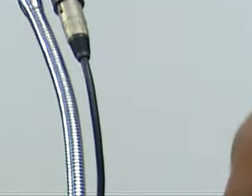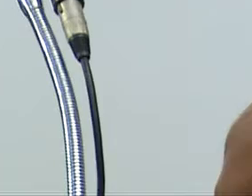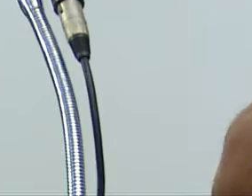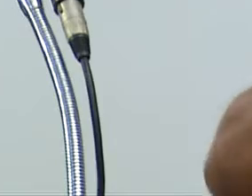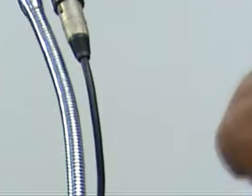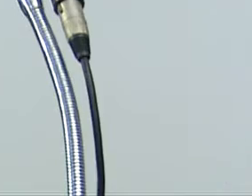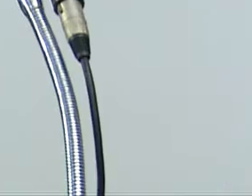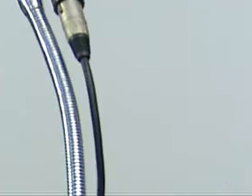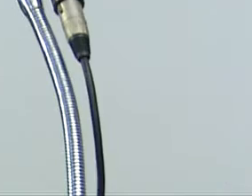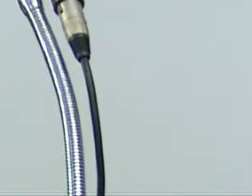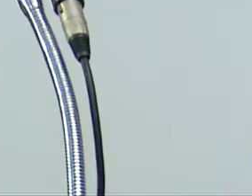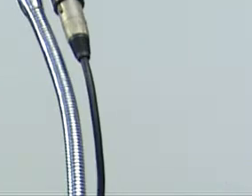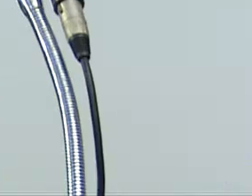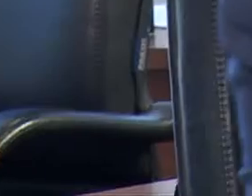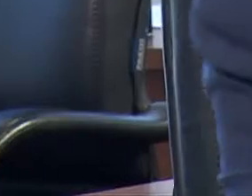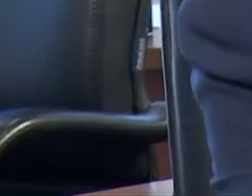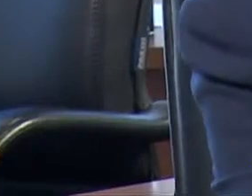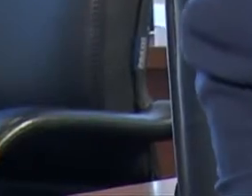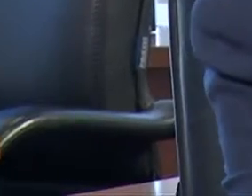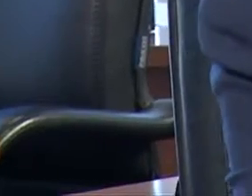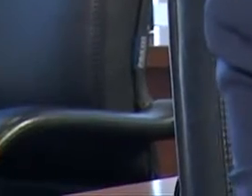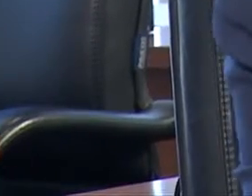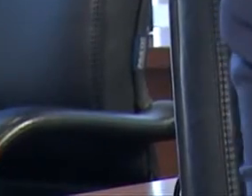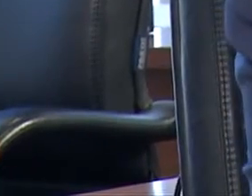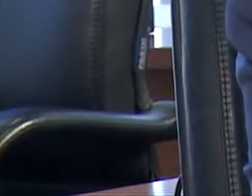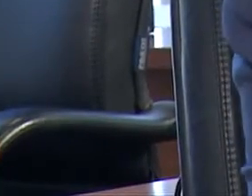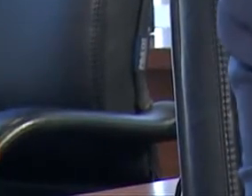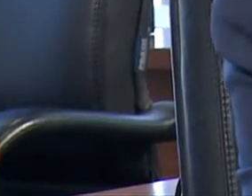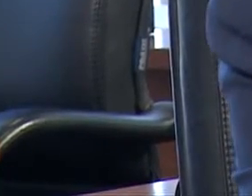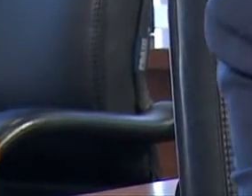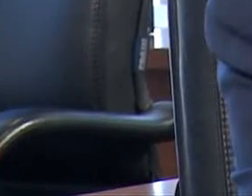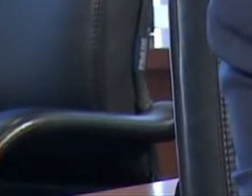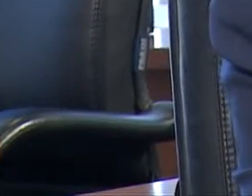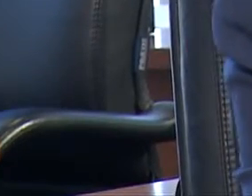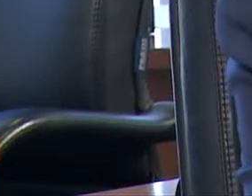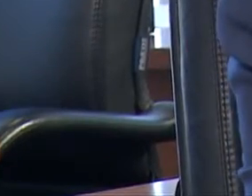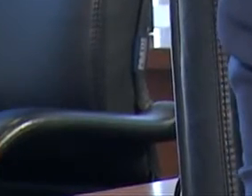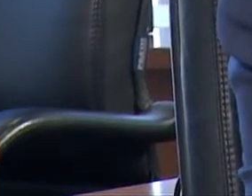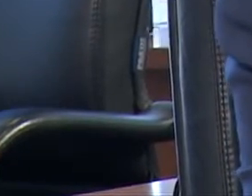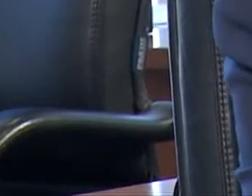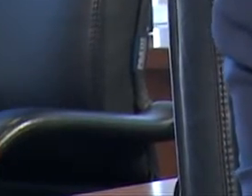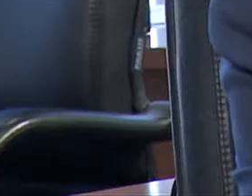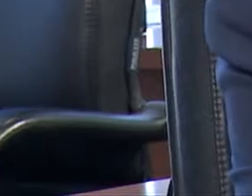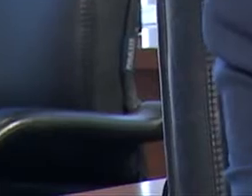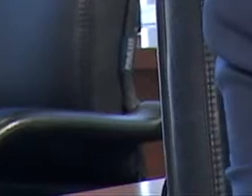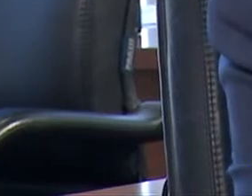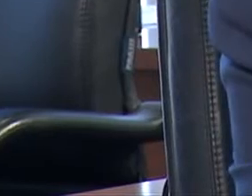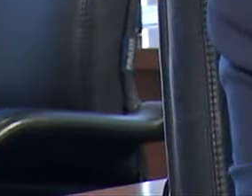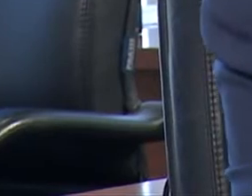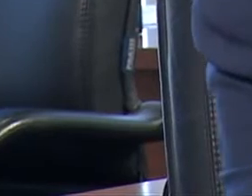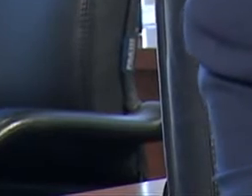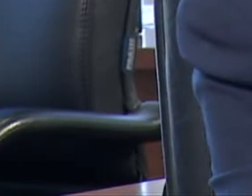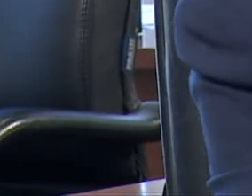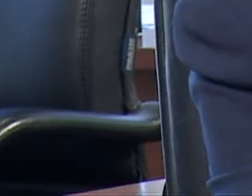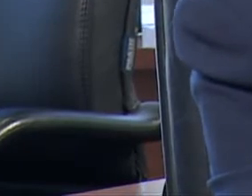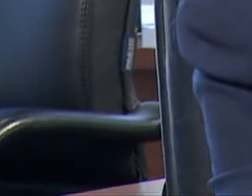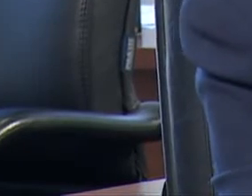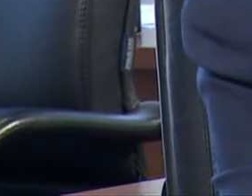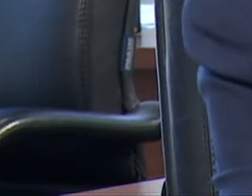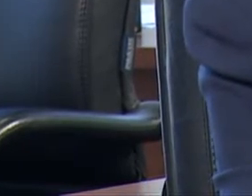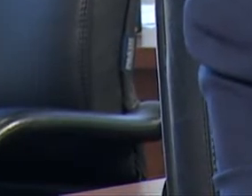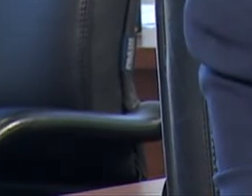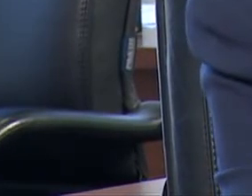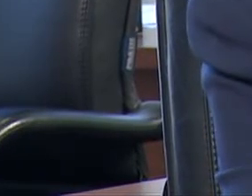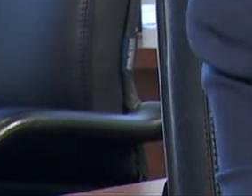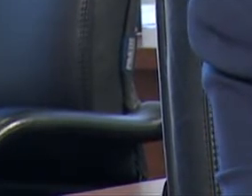disso. Hoje, o empreendimento é importante vir para o cidade, mas ele também tem a participação que possa gastar. A prefeitura tem algumas formas que possam ajudar o empreendedor.